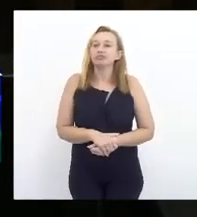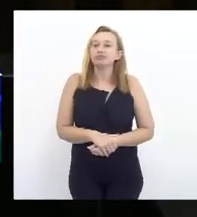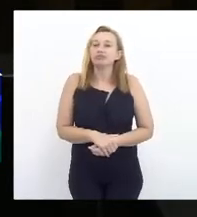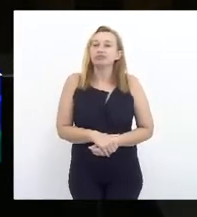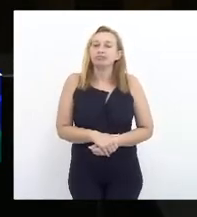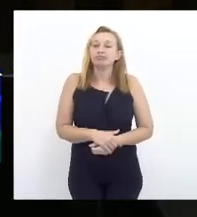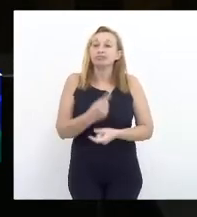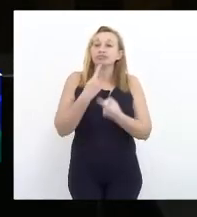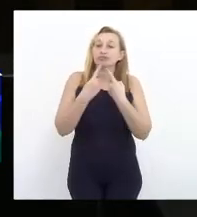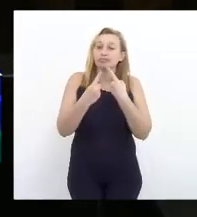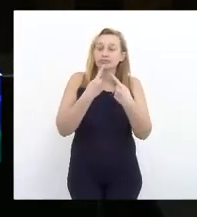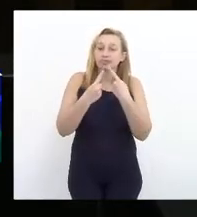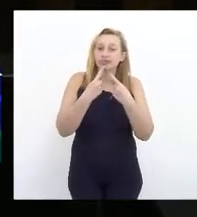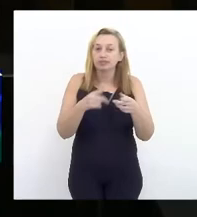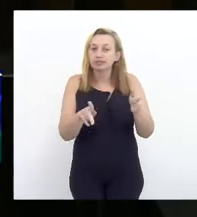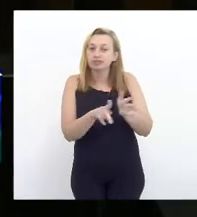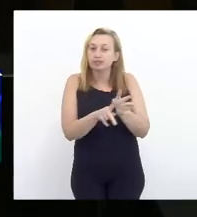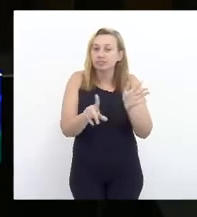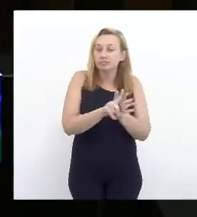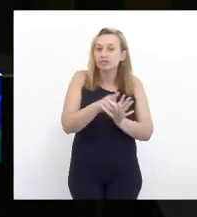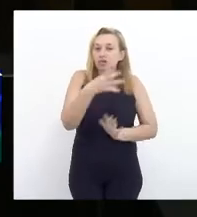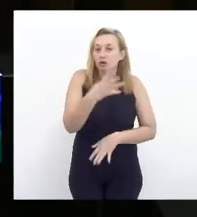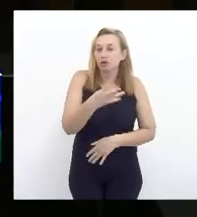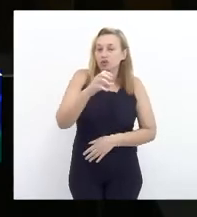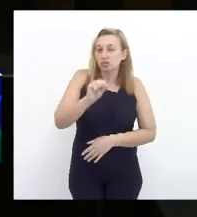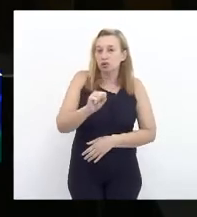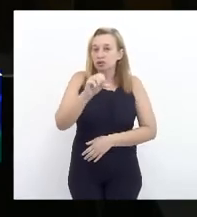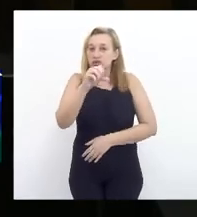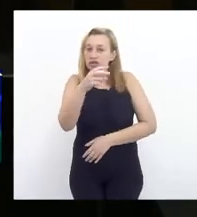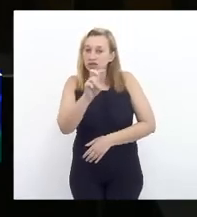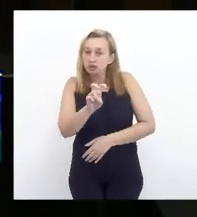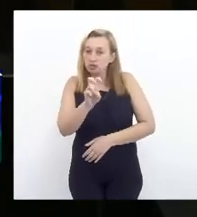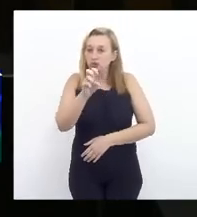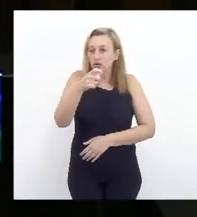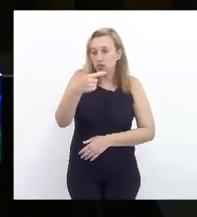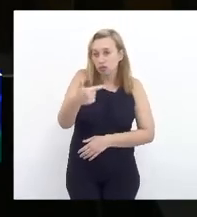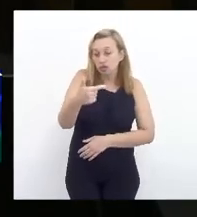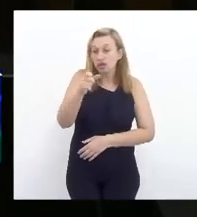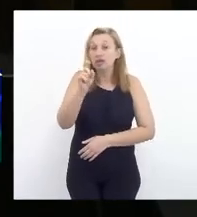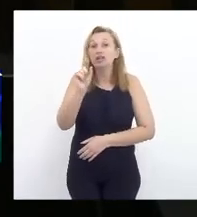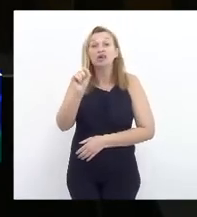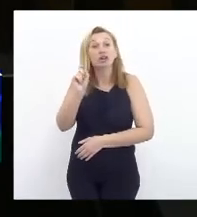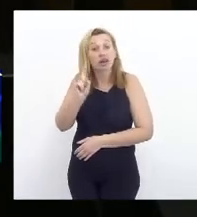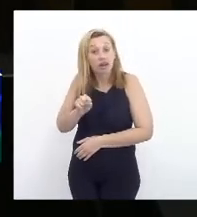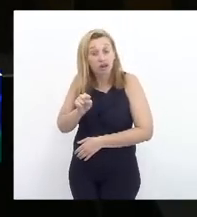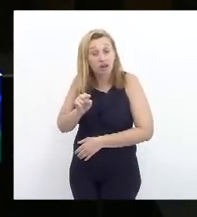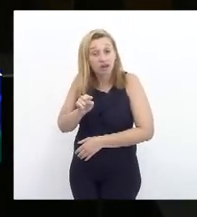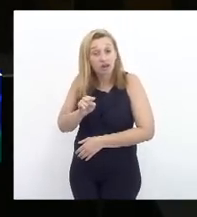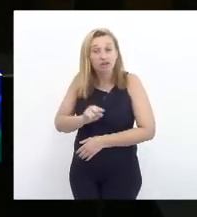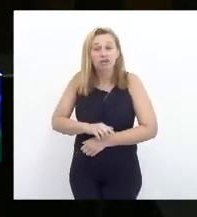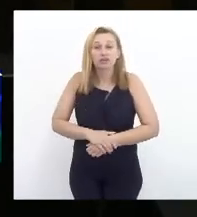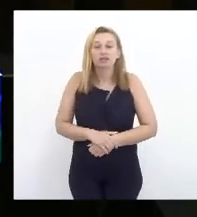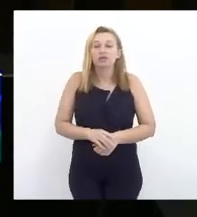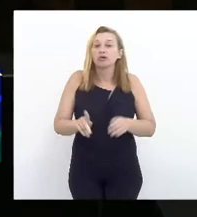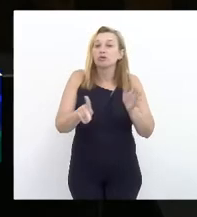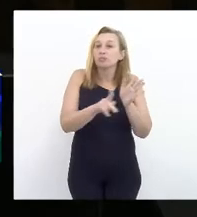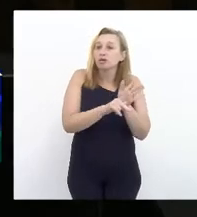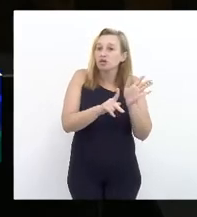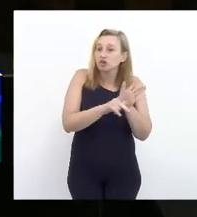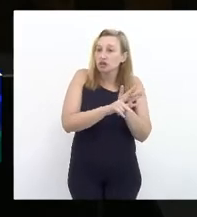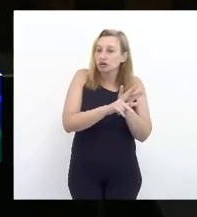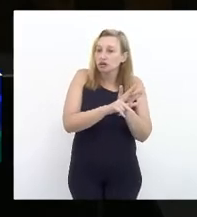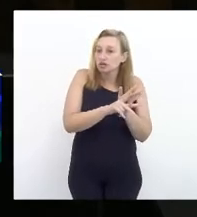foi discutido o projeto de lei 4852, que é o projeto